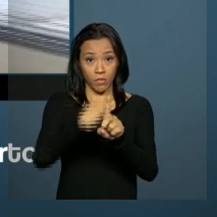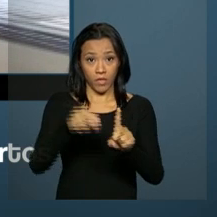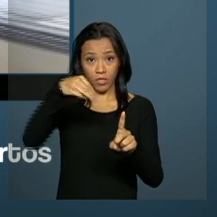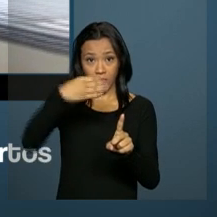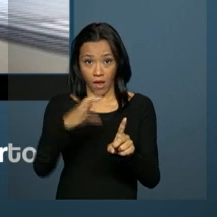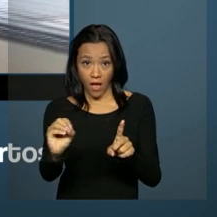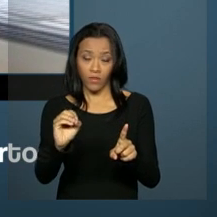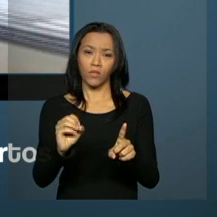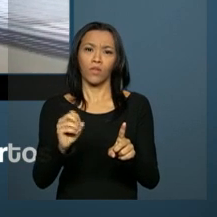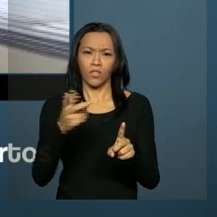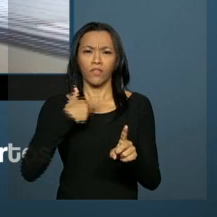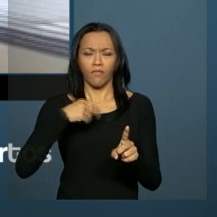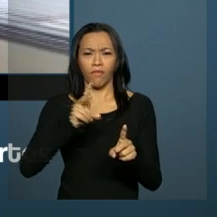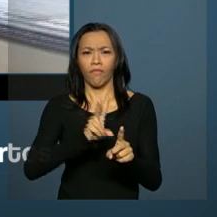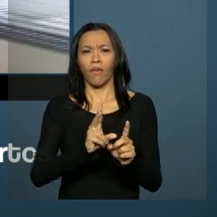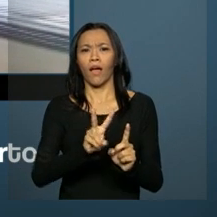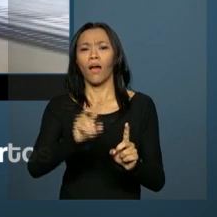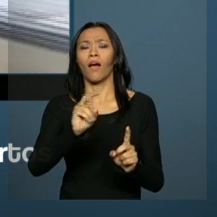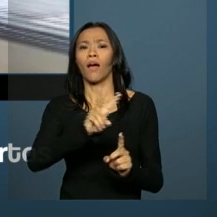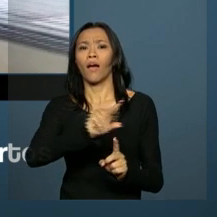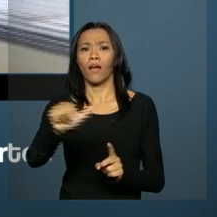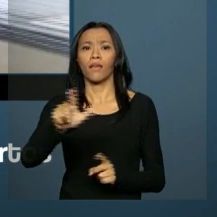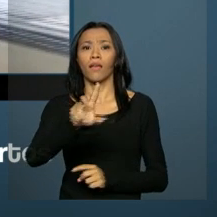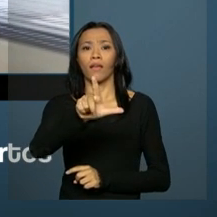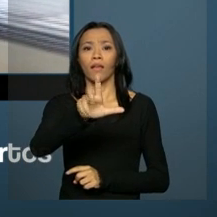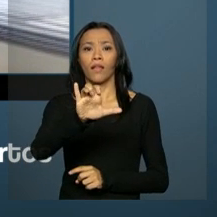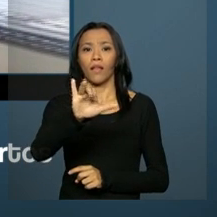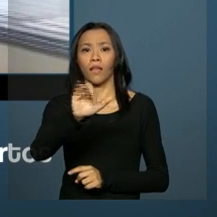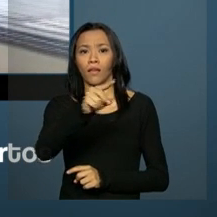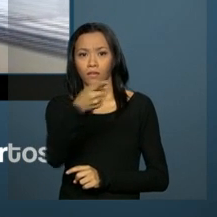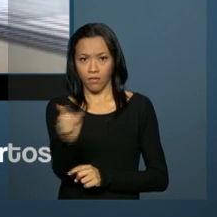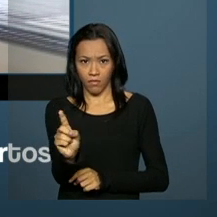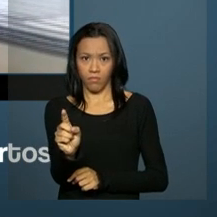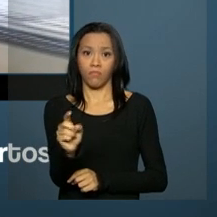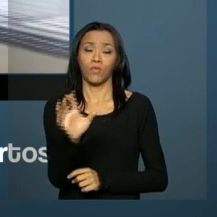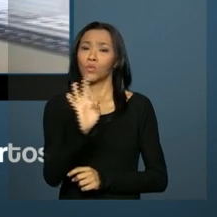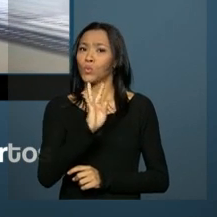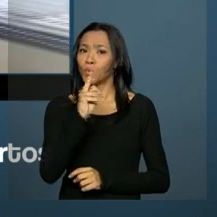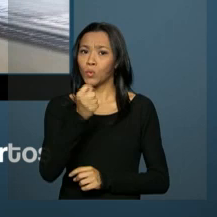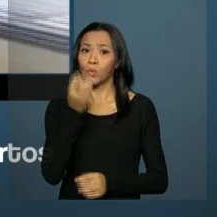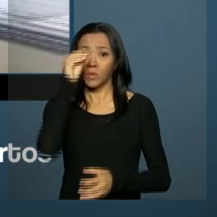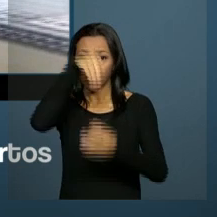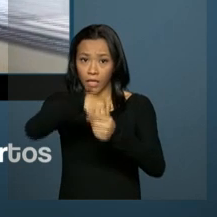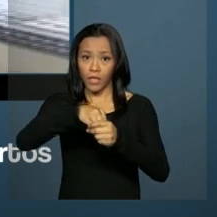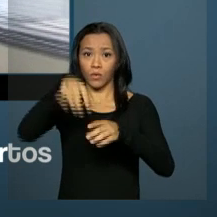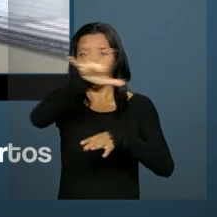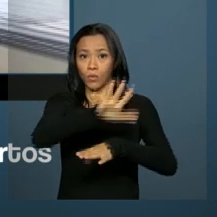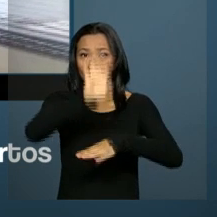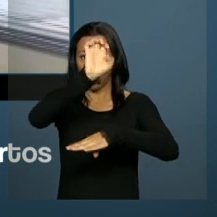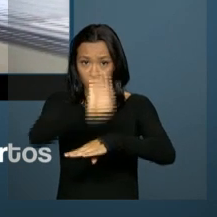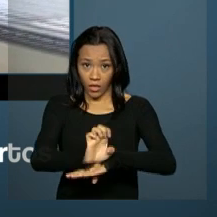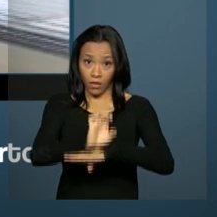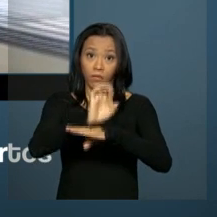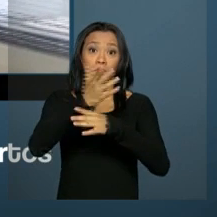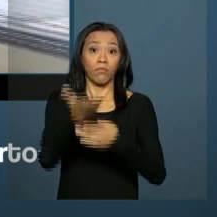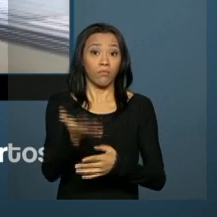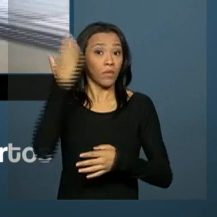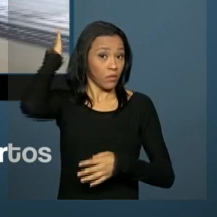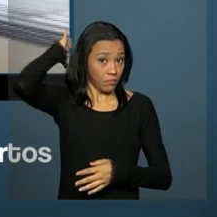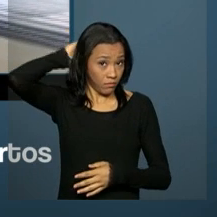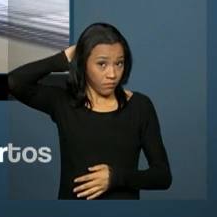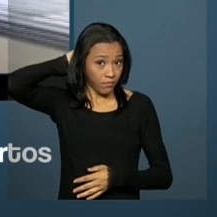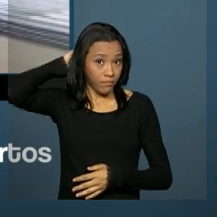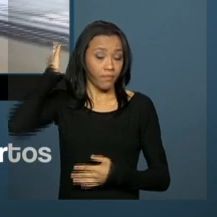vinculadas à atividade de grãos, todas elas no Arco Norte, todas no Estado do Pará, o que é fundamental